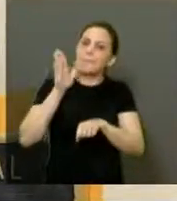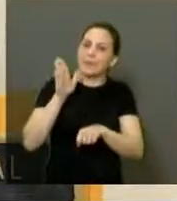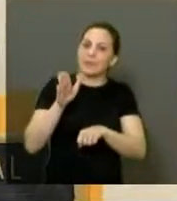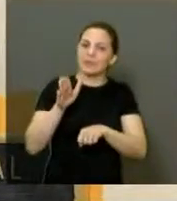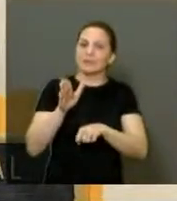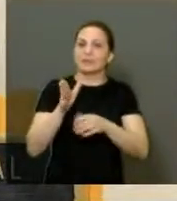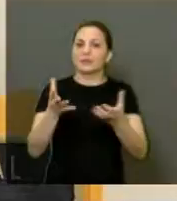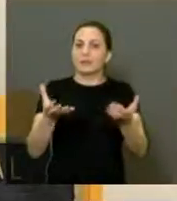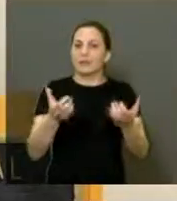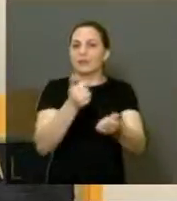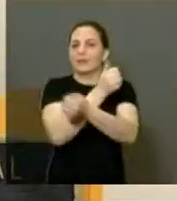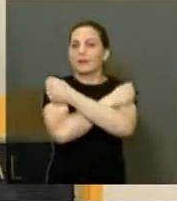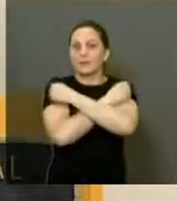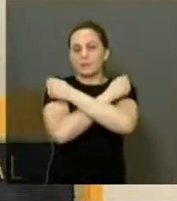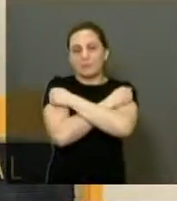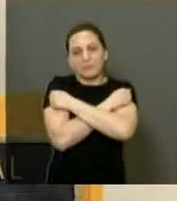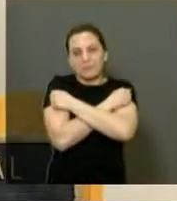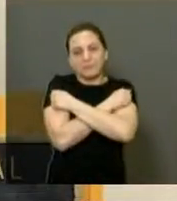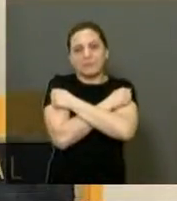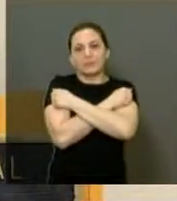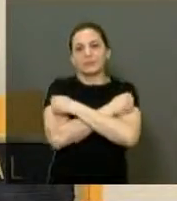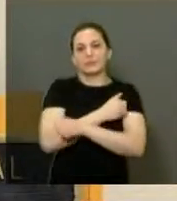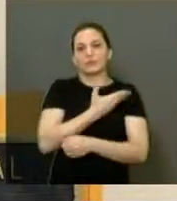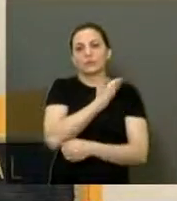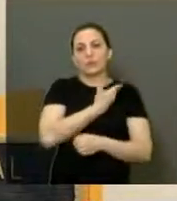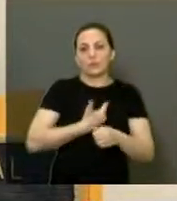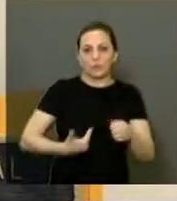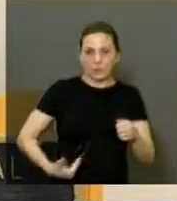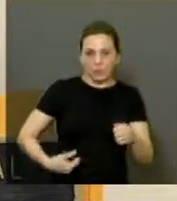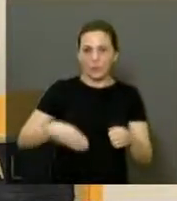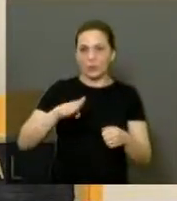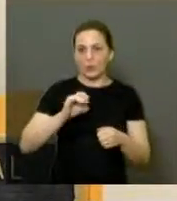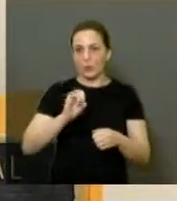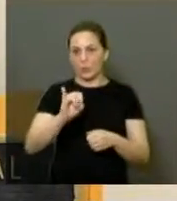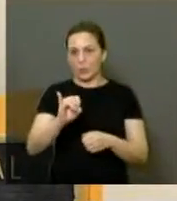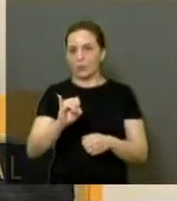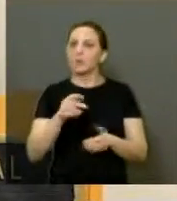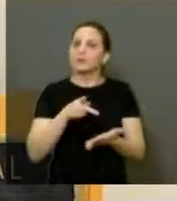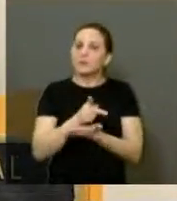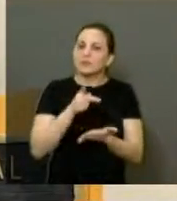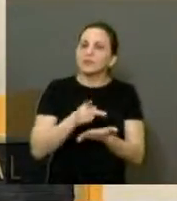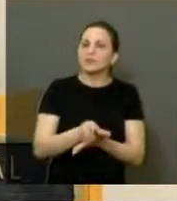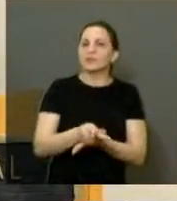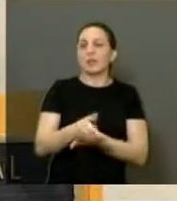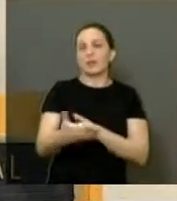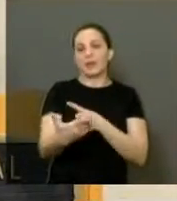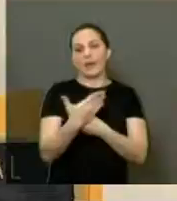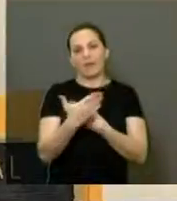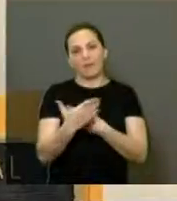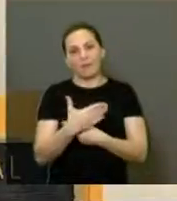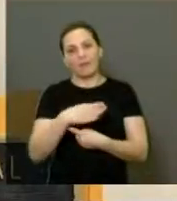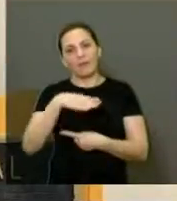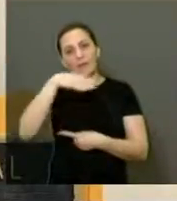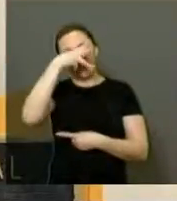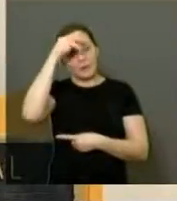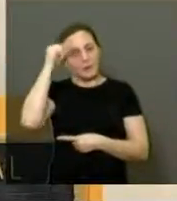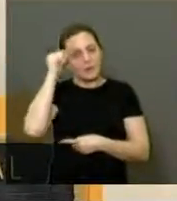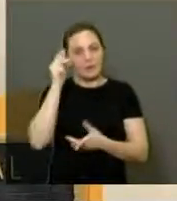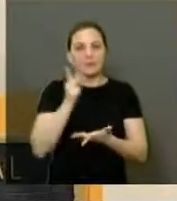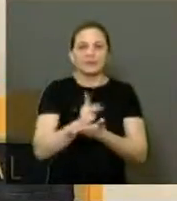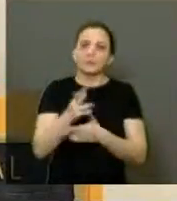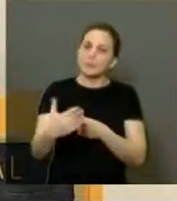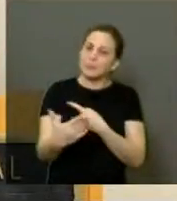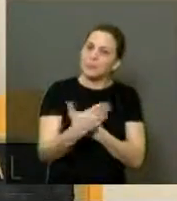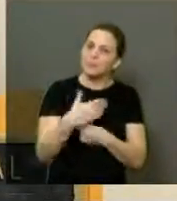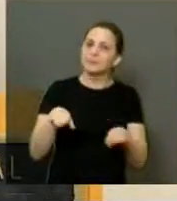deixar um abraço forte ao governo, ao BOE, que sempre está me atendendo, ao Marcelo Barbieri, que sempre me